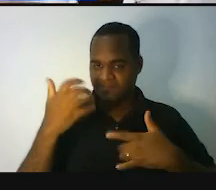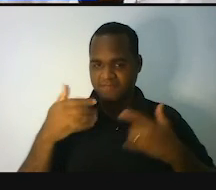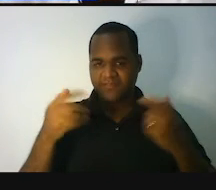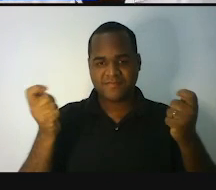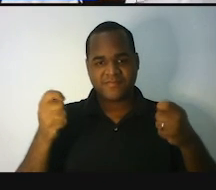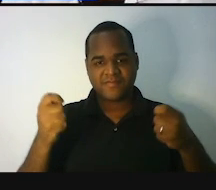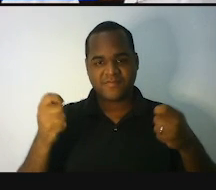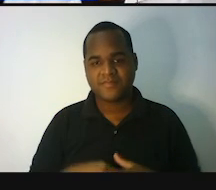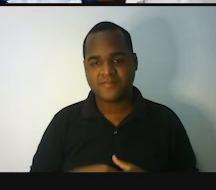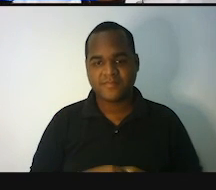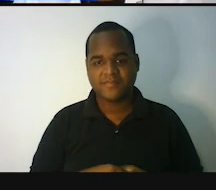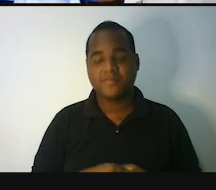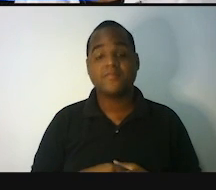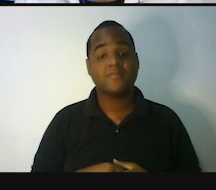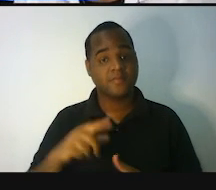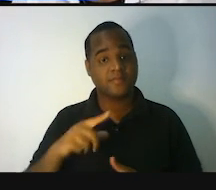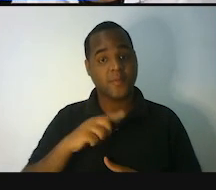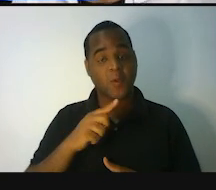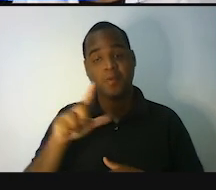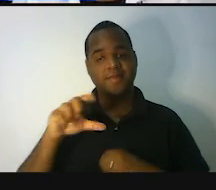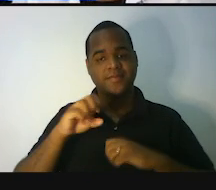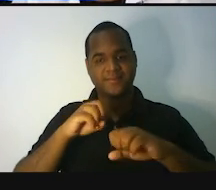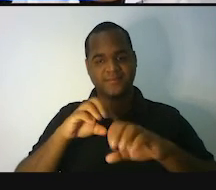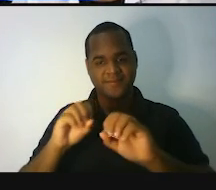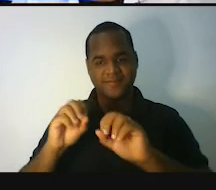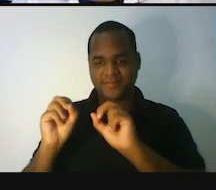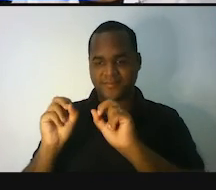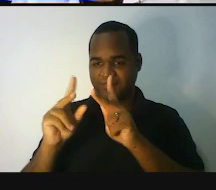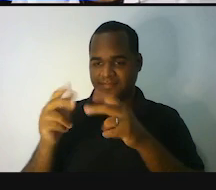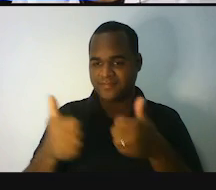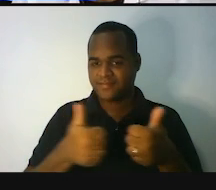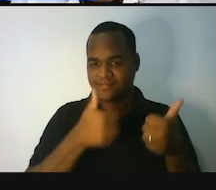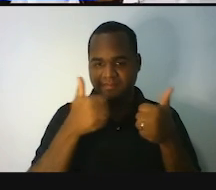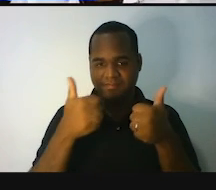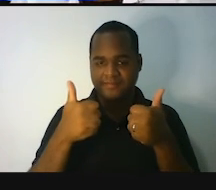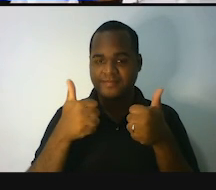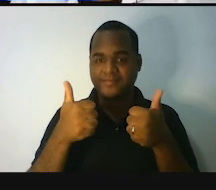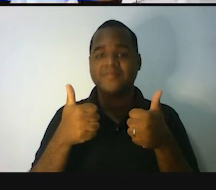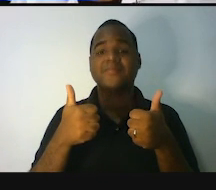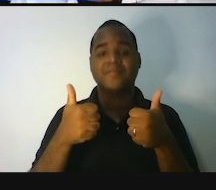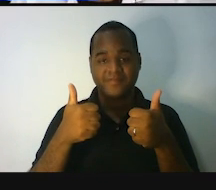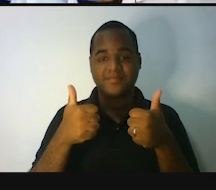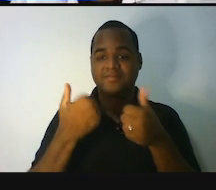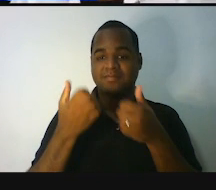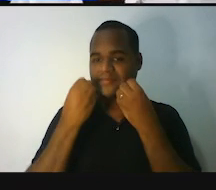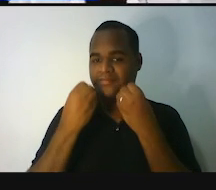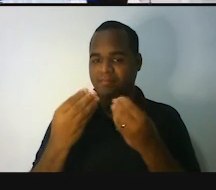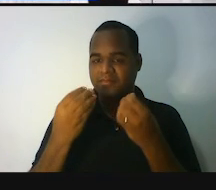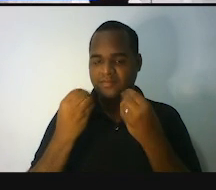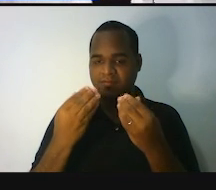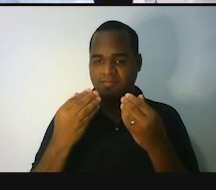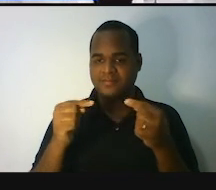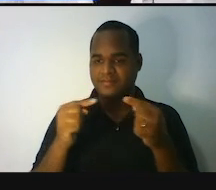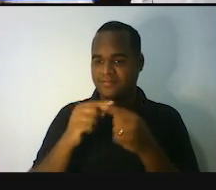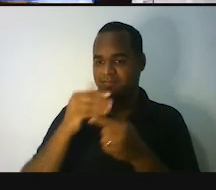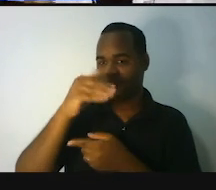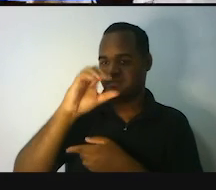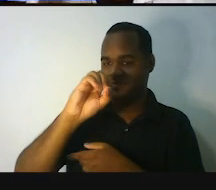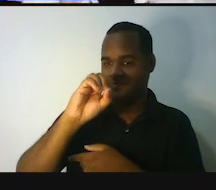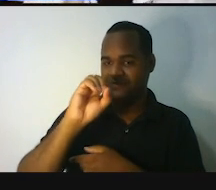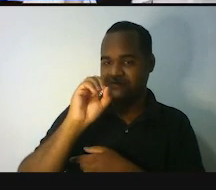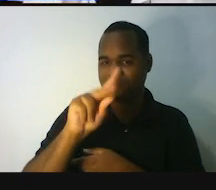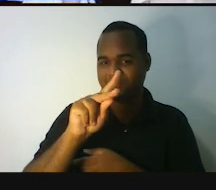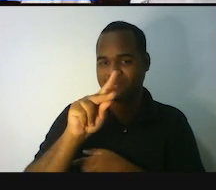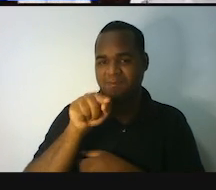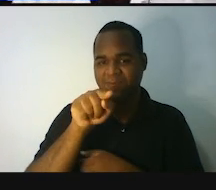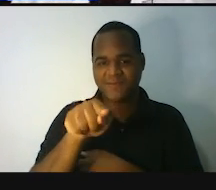nisso em uma outra aula. Tá bom? Beleza? Bom, nota 10